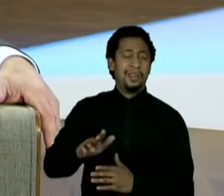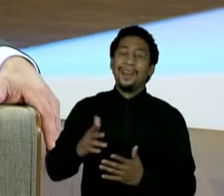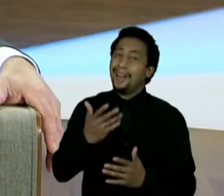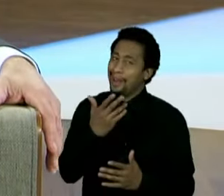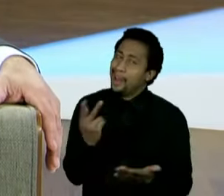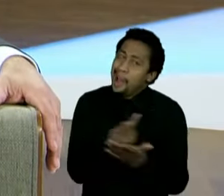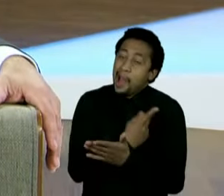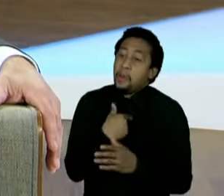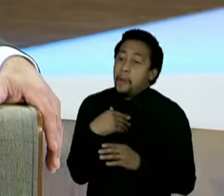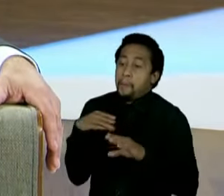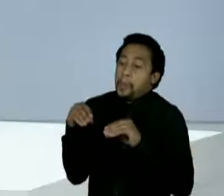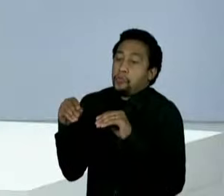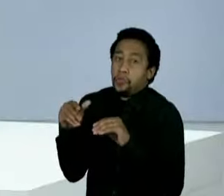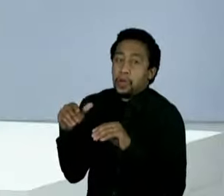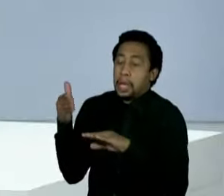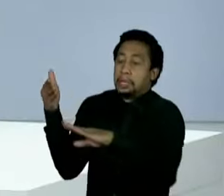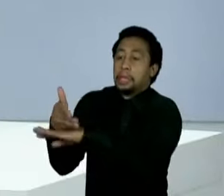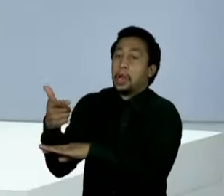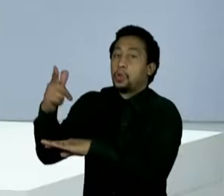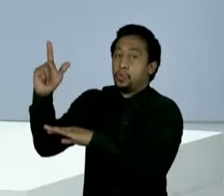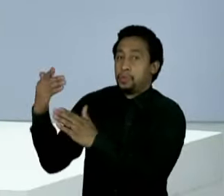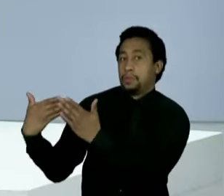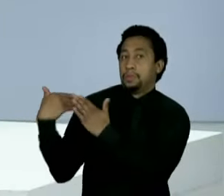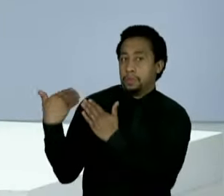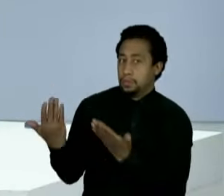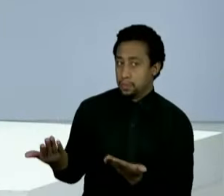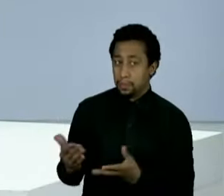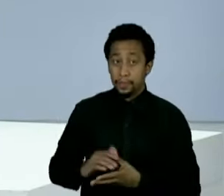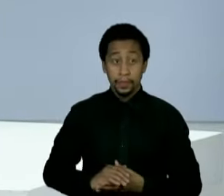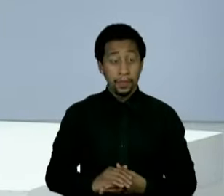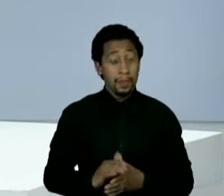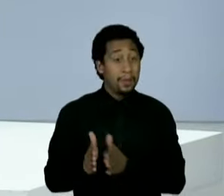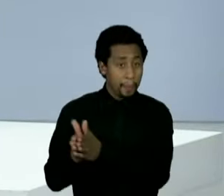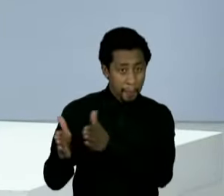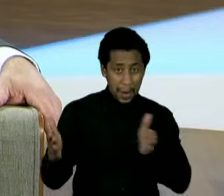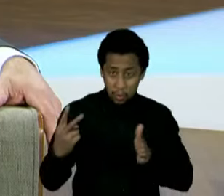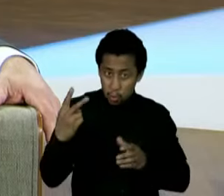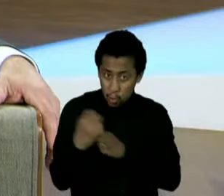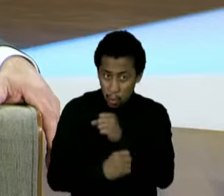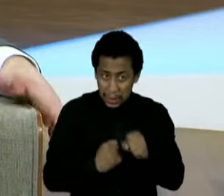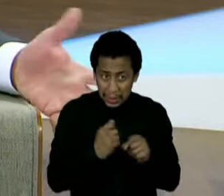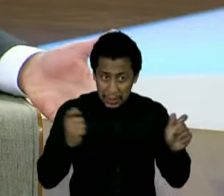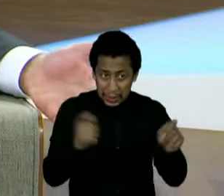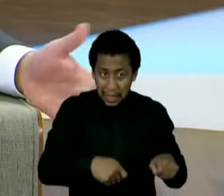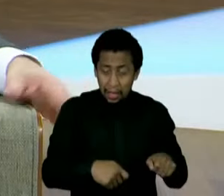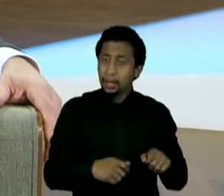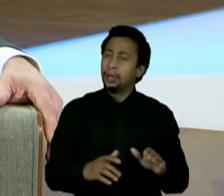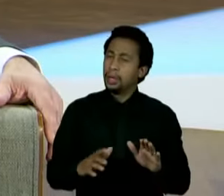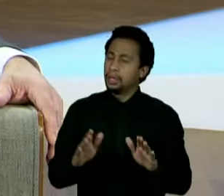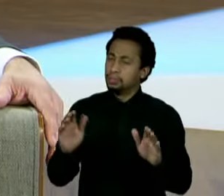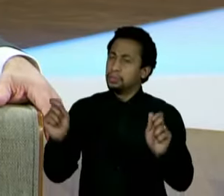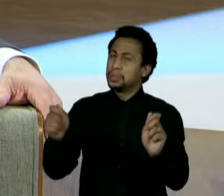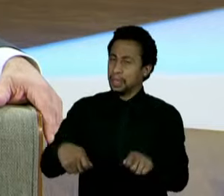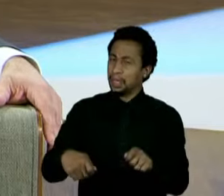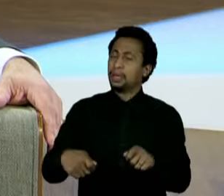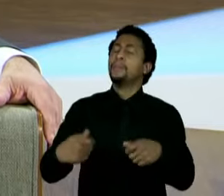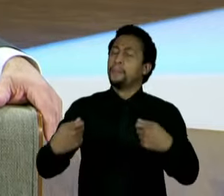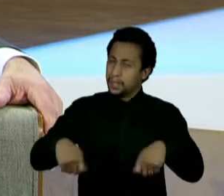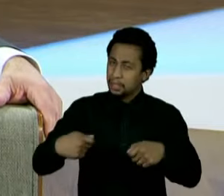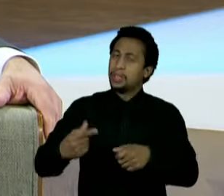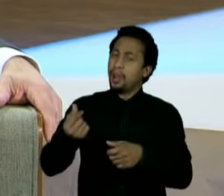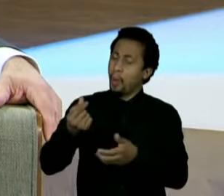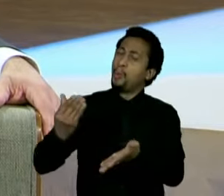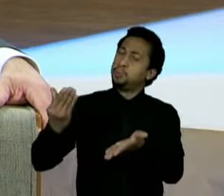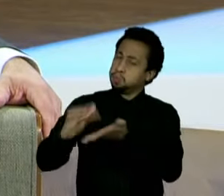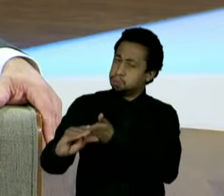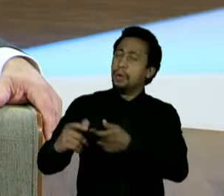pasta de outras pessoas. Mas com relação à Cracolândia dos dois anos... Eu acho totalmente possível, eu acho que tem que ter tratamento, vai se gastar, mas é necessário e é